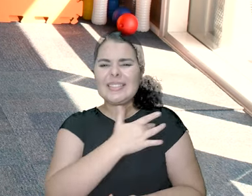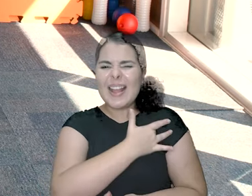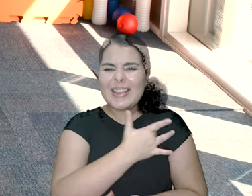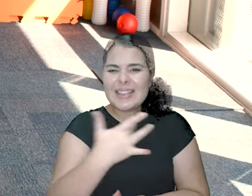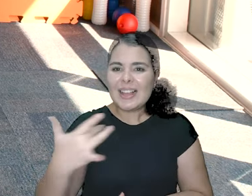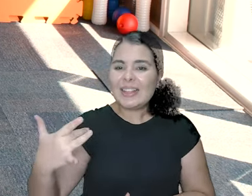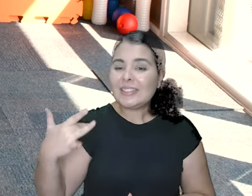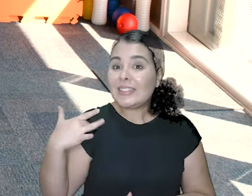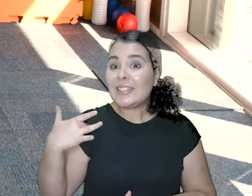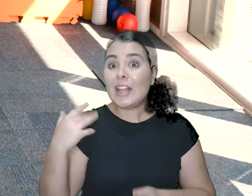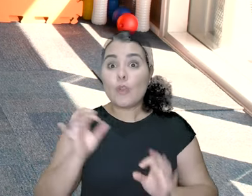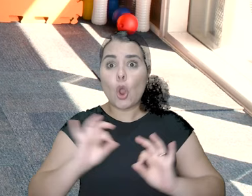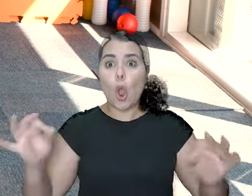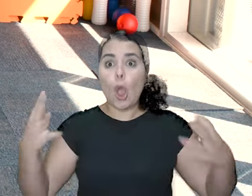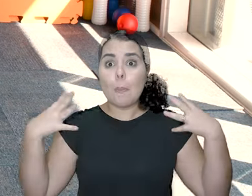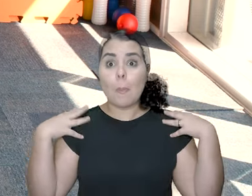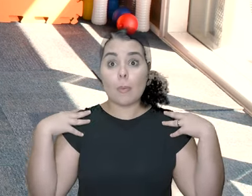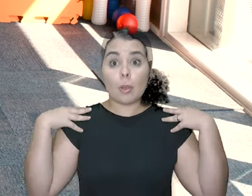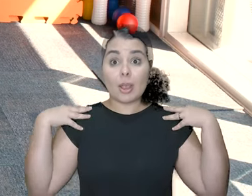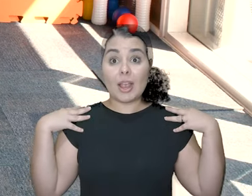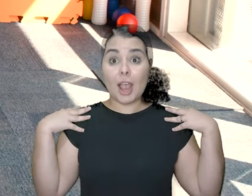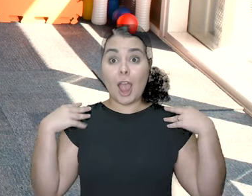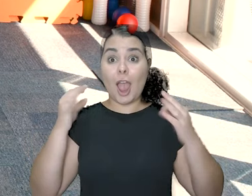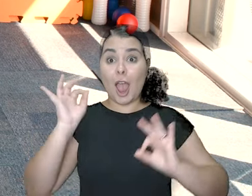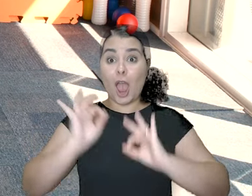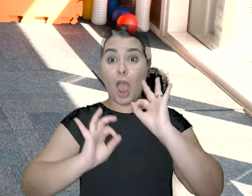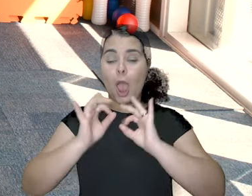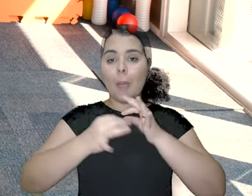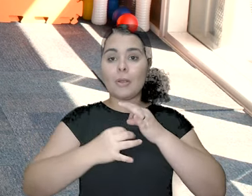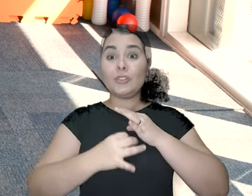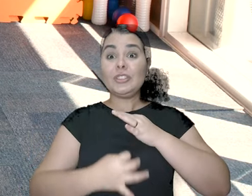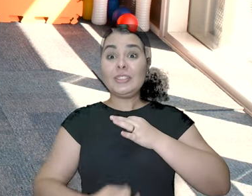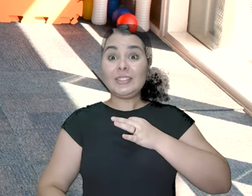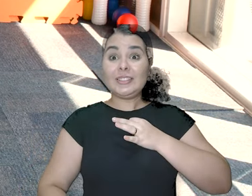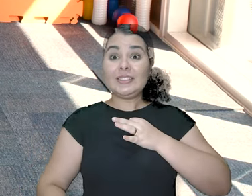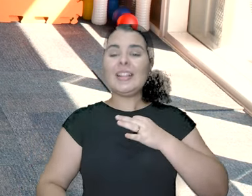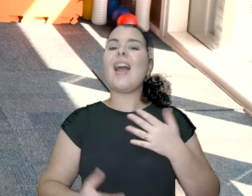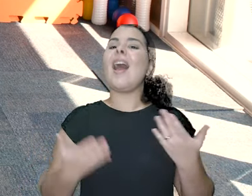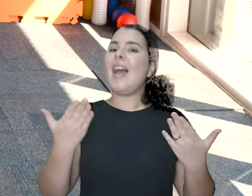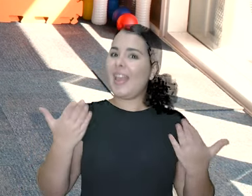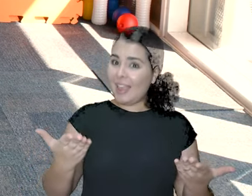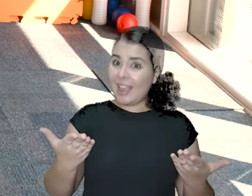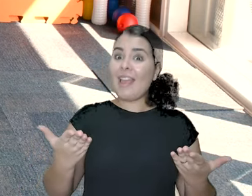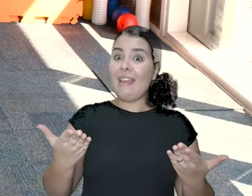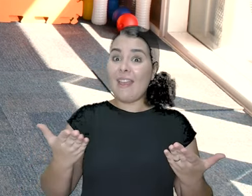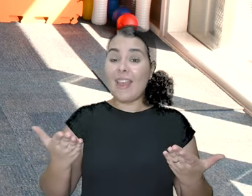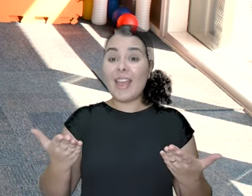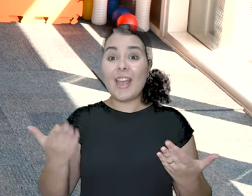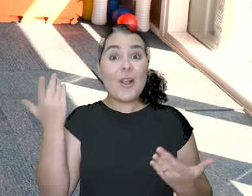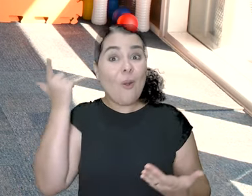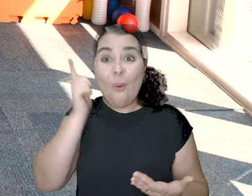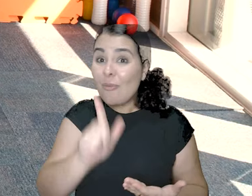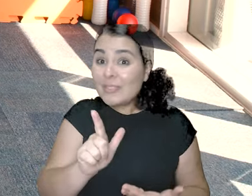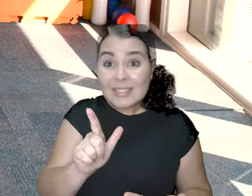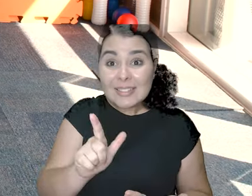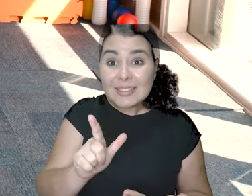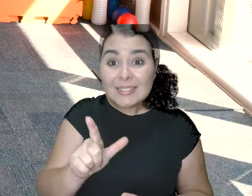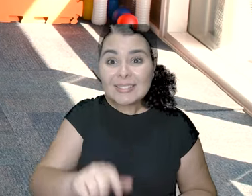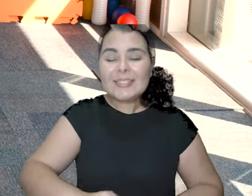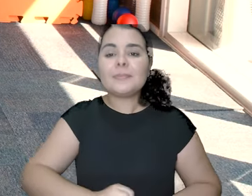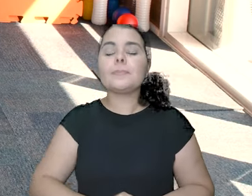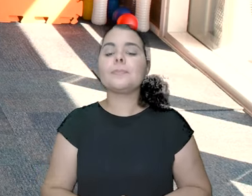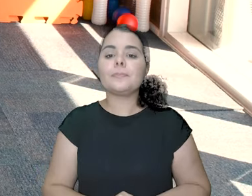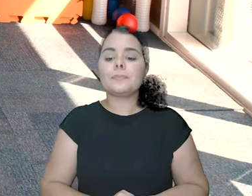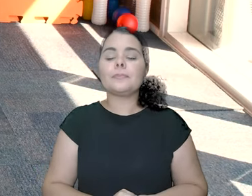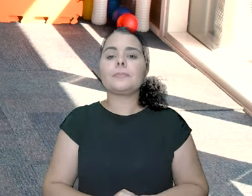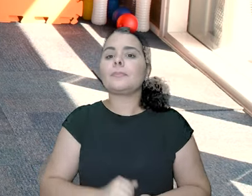Bonito. Saudável. Põe esse ombro para trás. Vamos arrumar essa postura linda. Aê! Viu só? Já